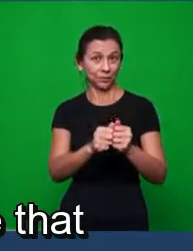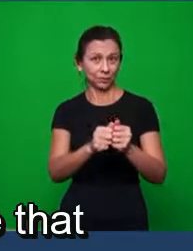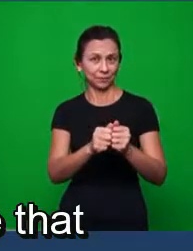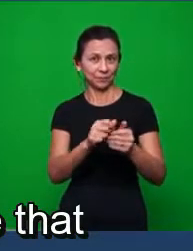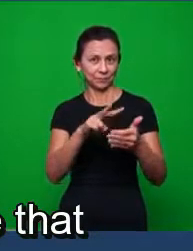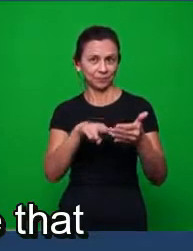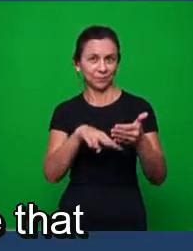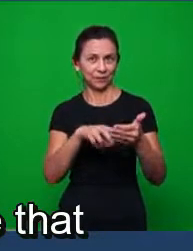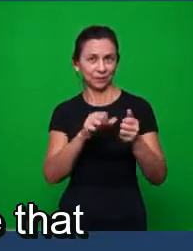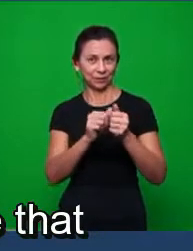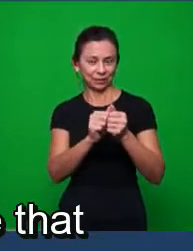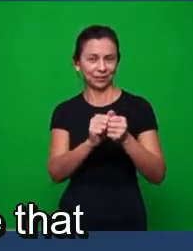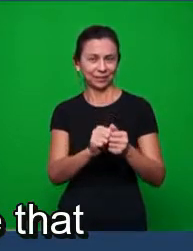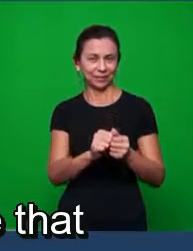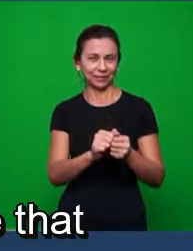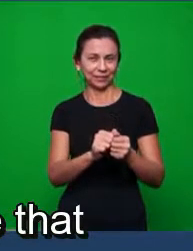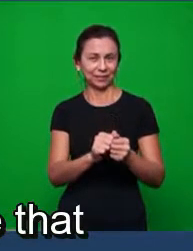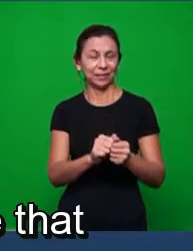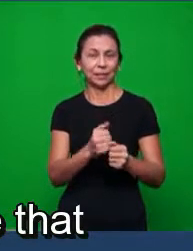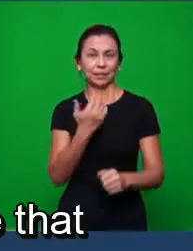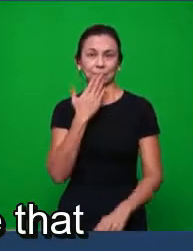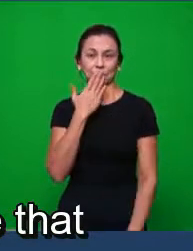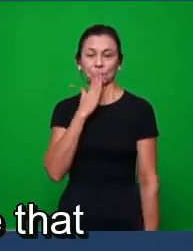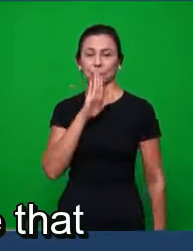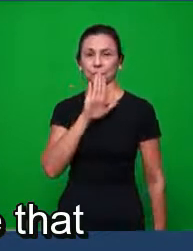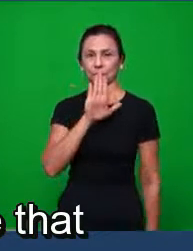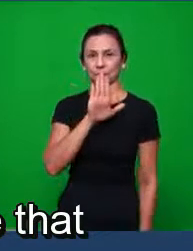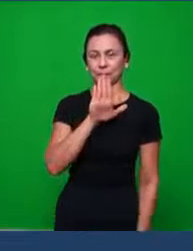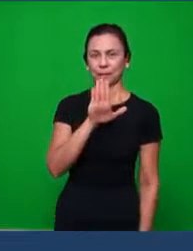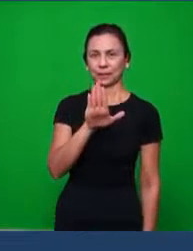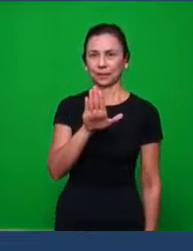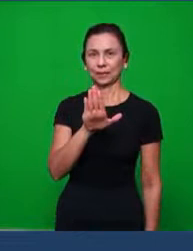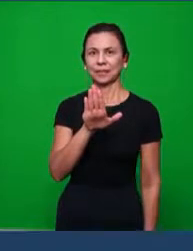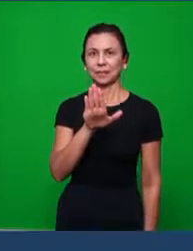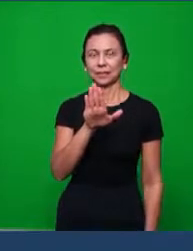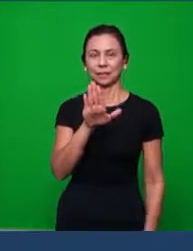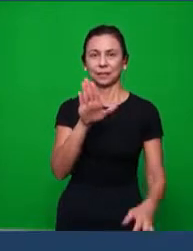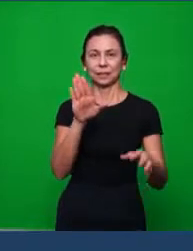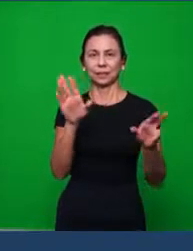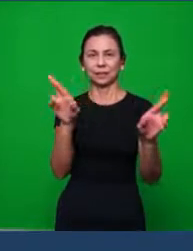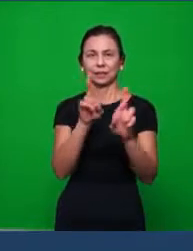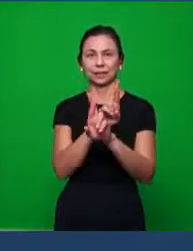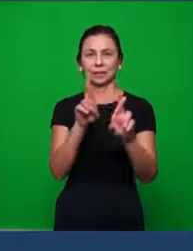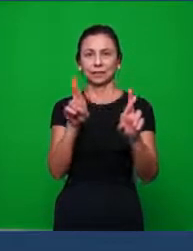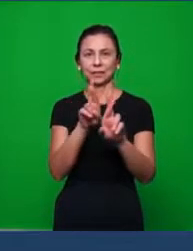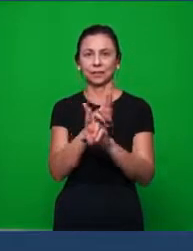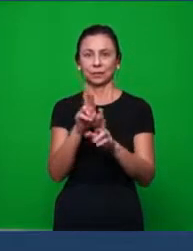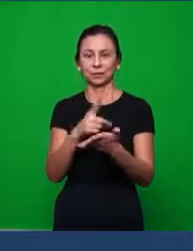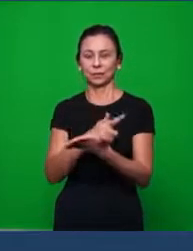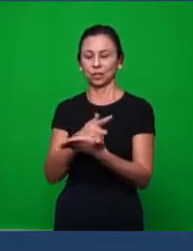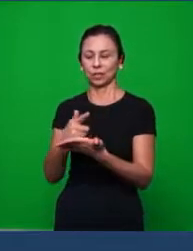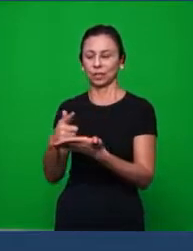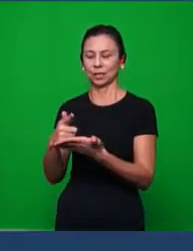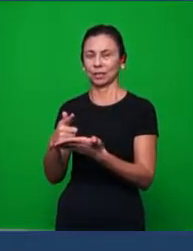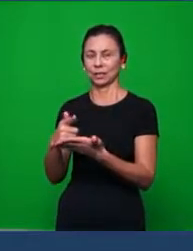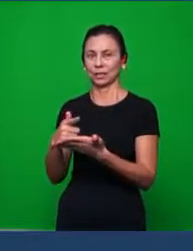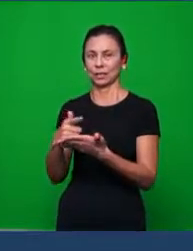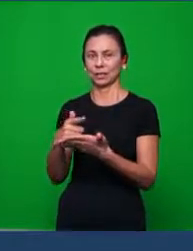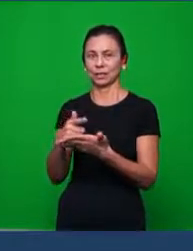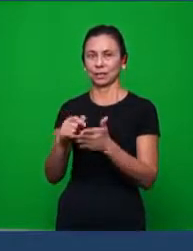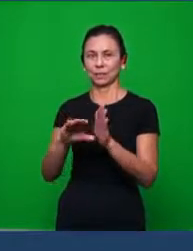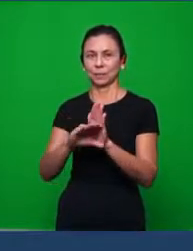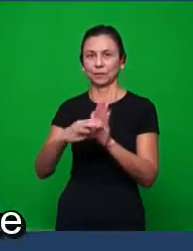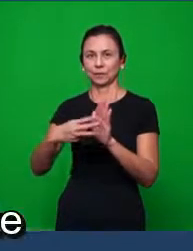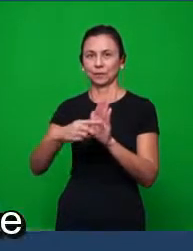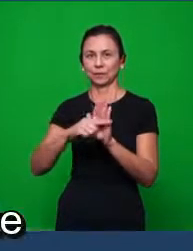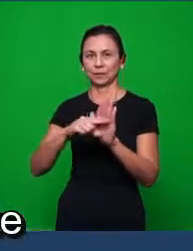,7? Vamos, é a promessa que está relacionada com Gênesis 3,24. Está